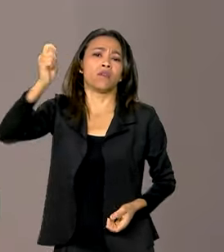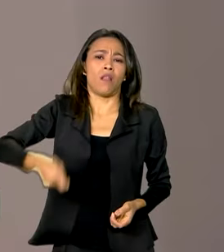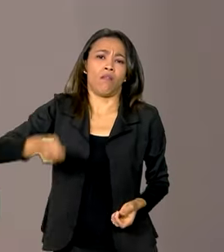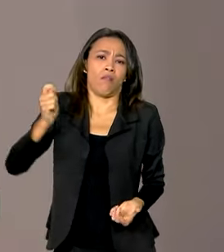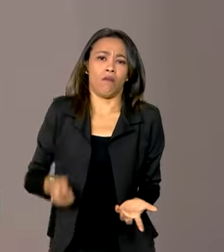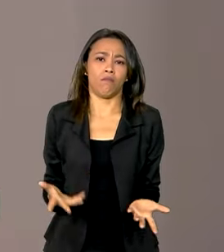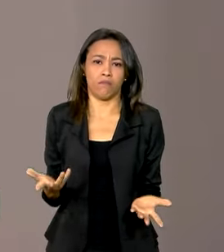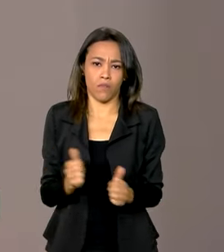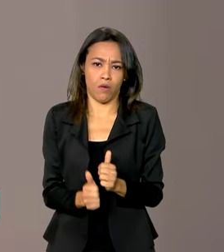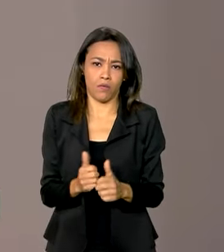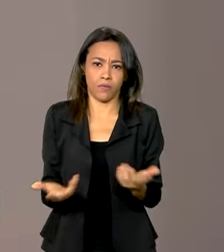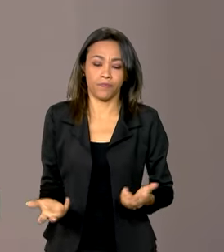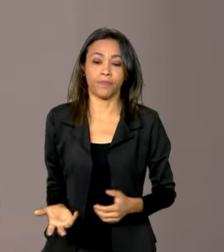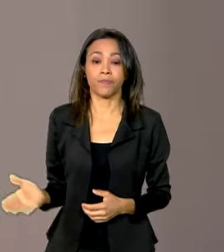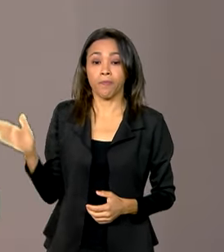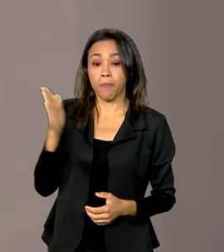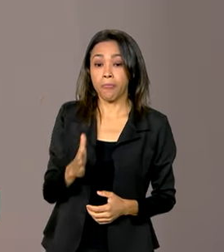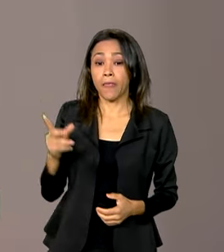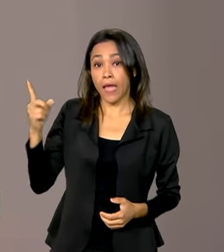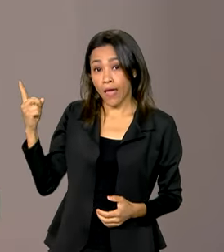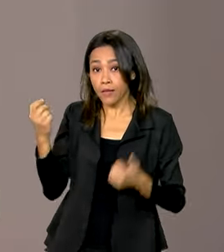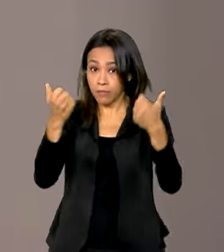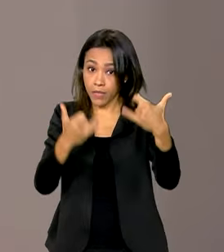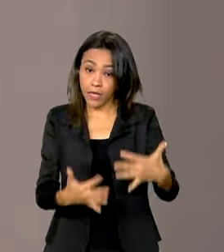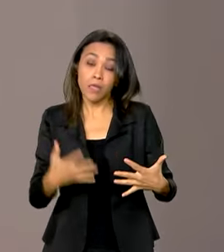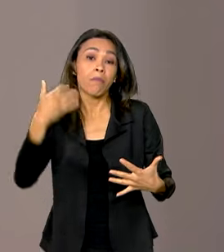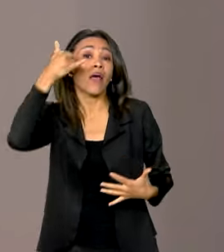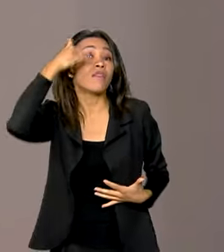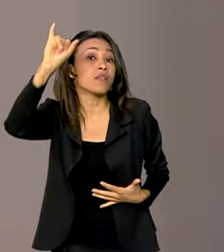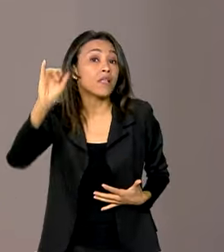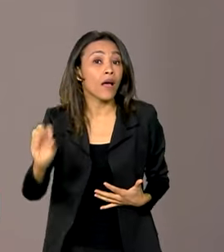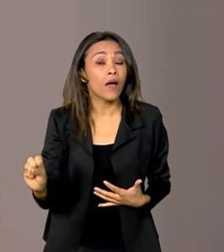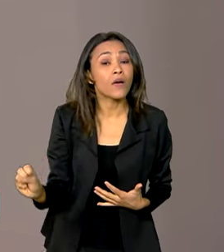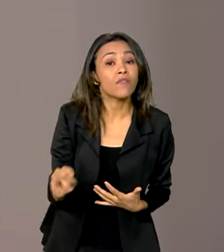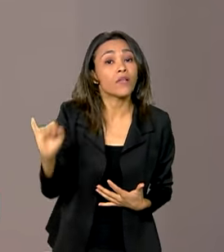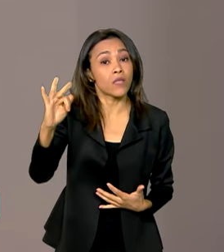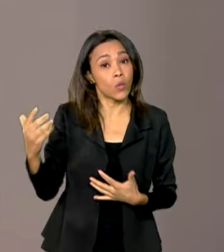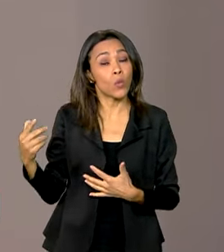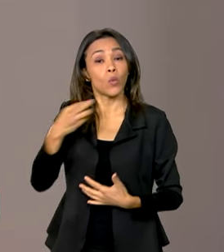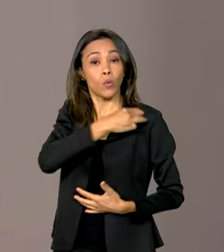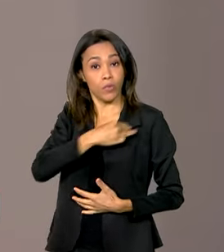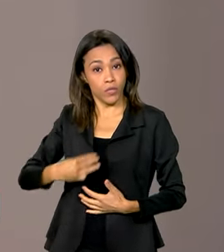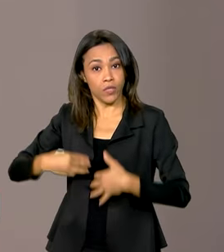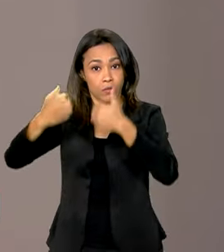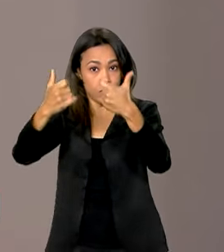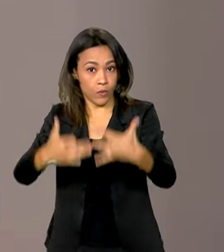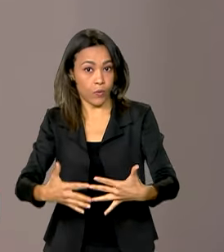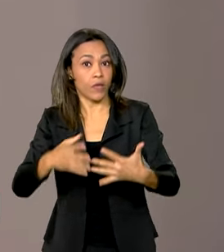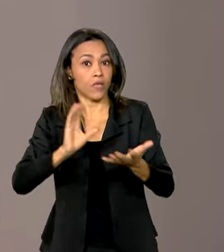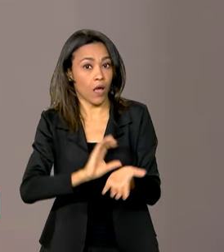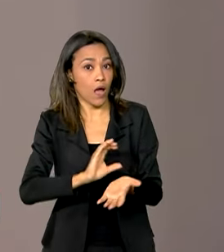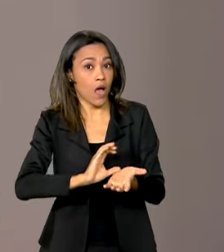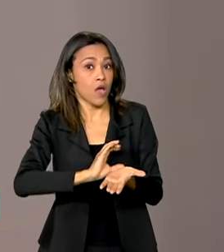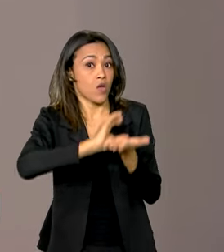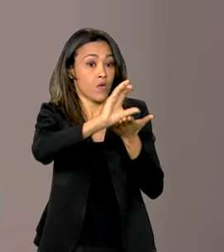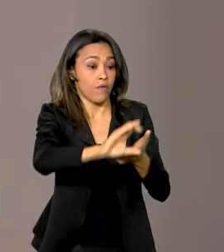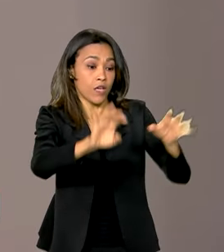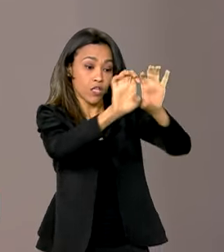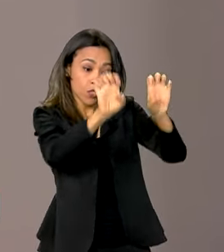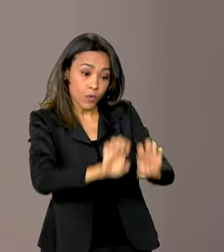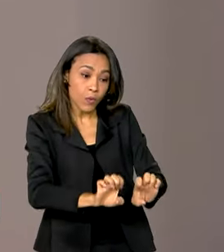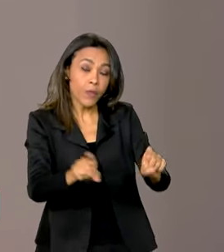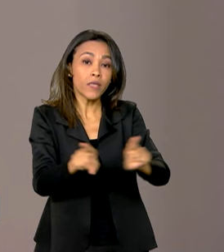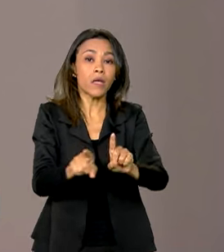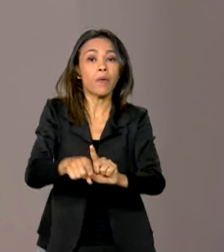E o ministro disse que para evitar o aumento da inflação, o governo está investindo em infraestrutura e logística para